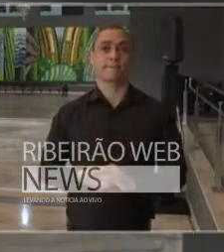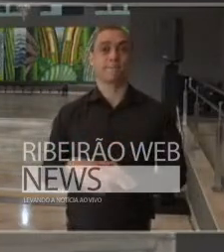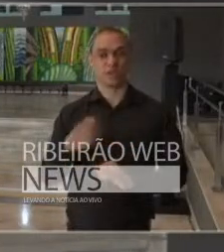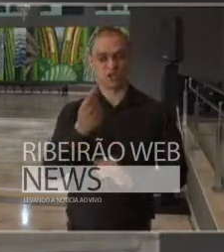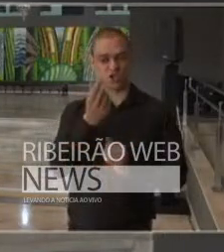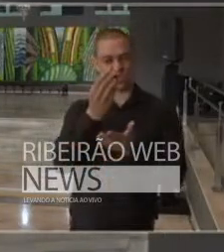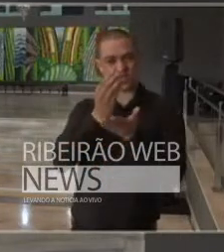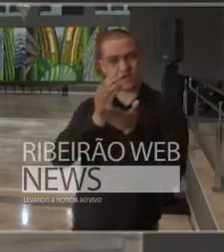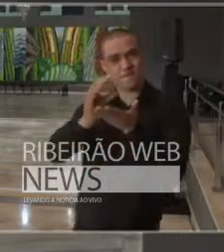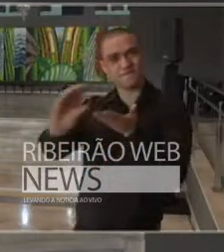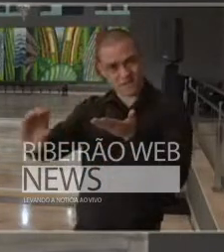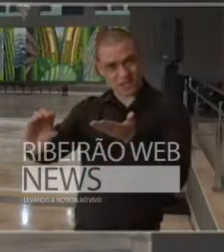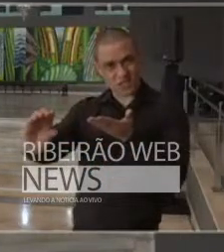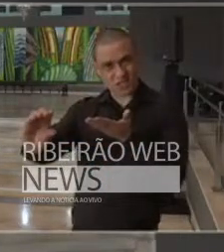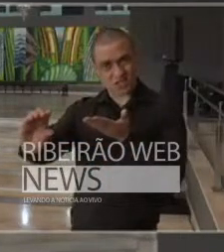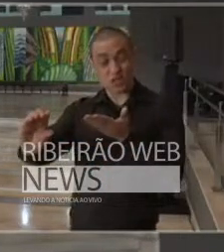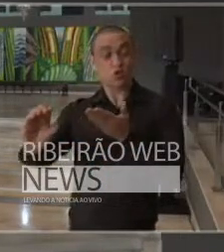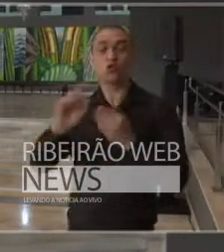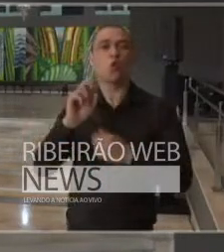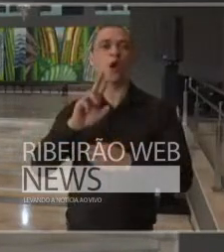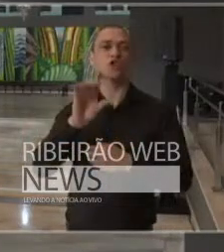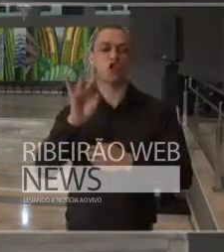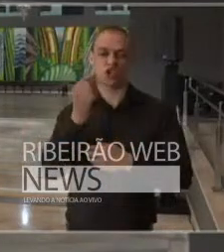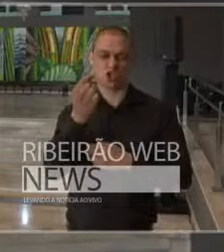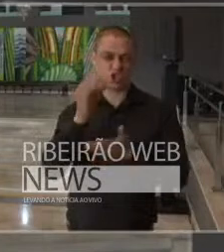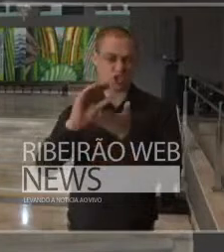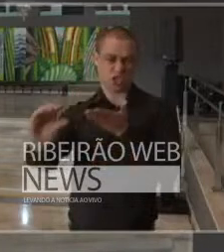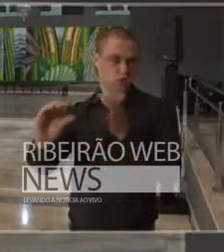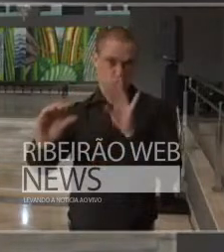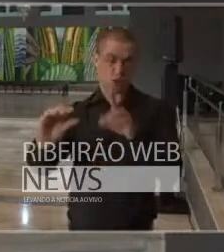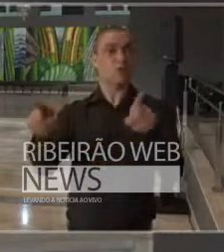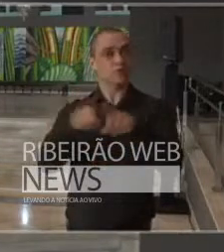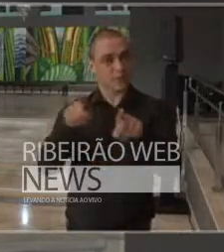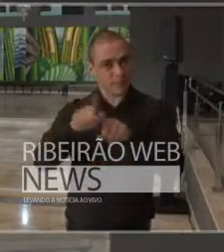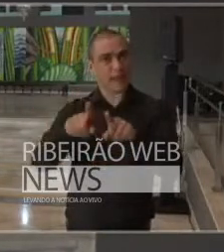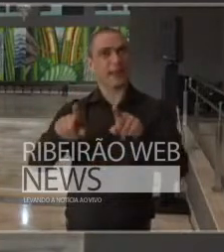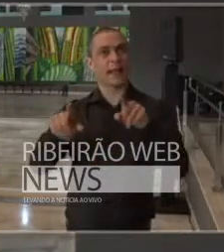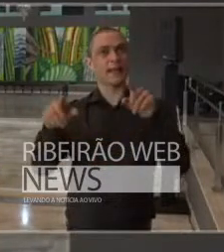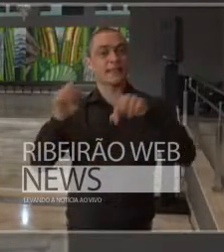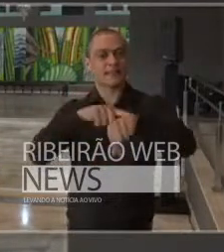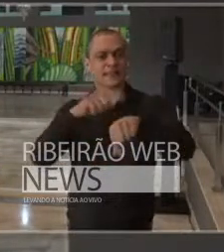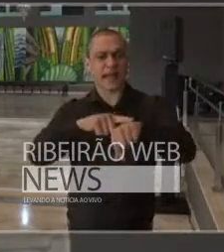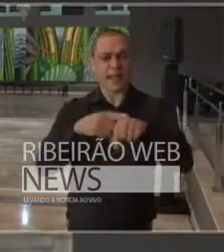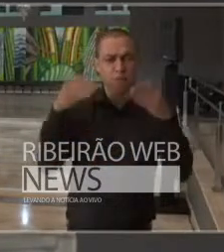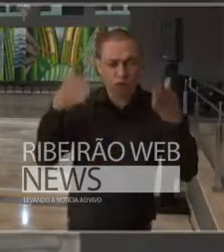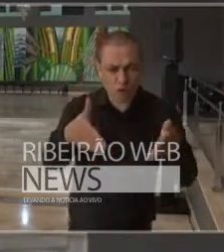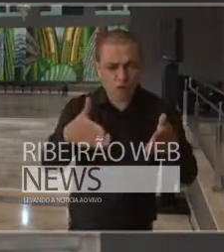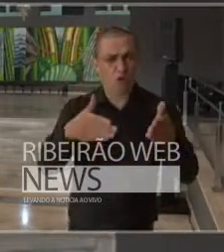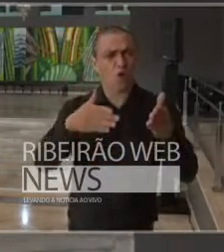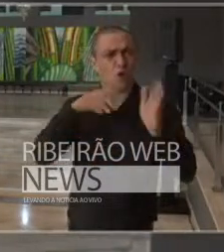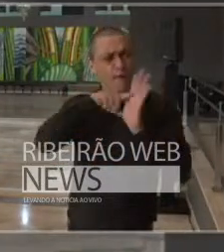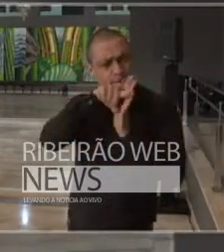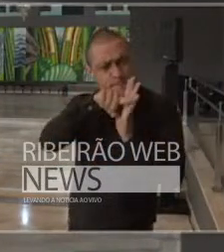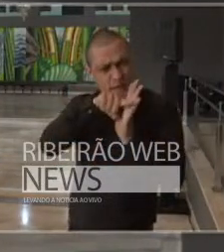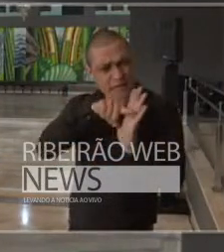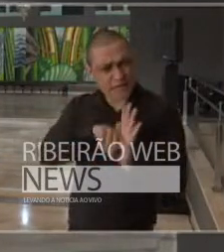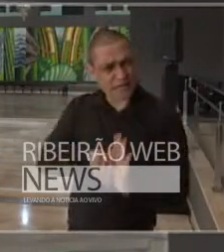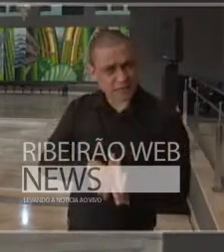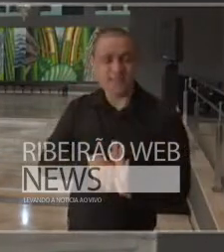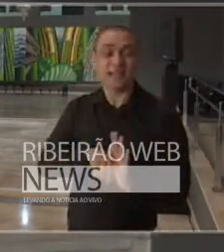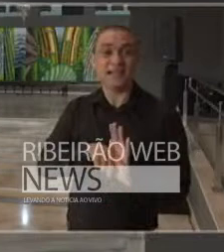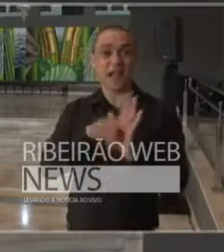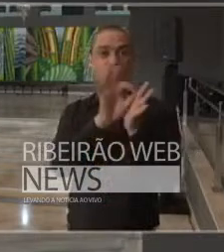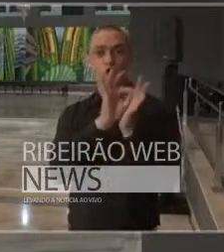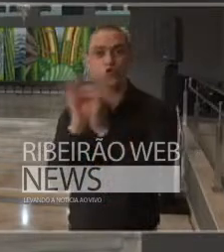investimentos não investimentos só financeiro investimentos de tempo de pesquisa e a